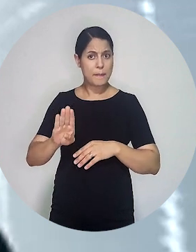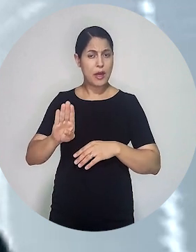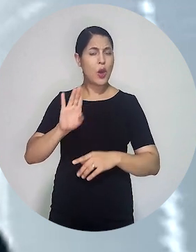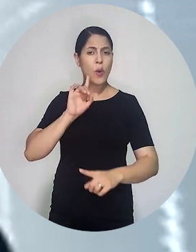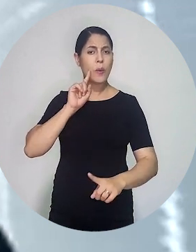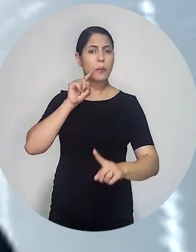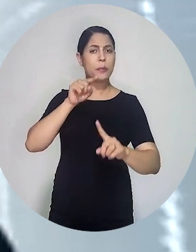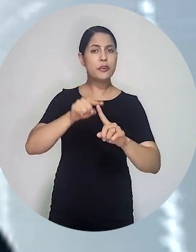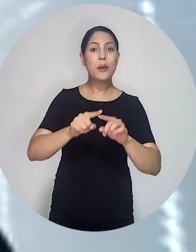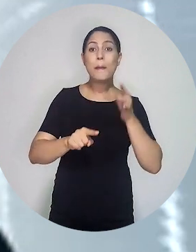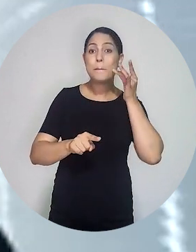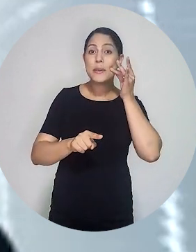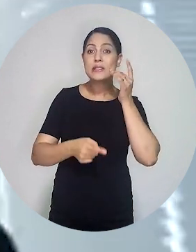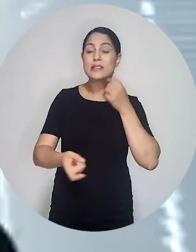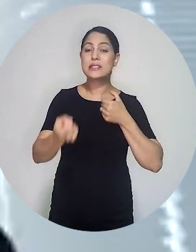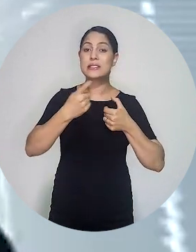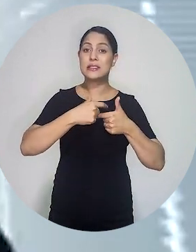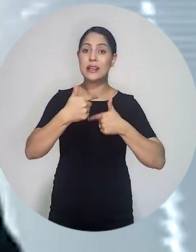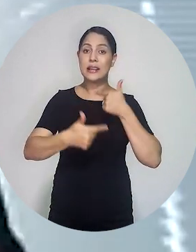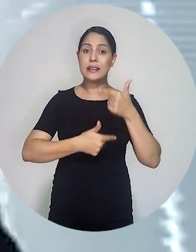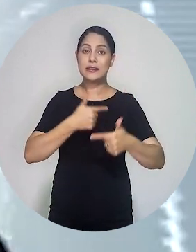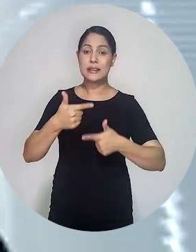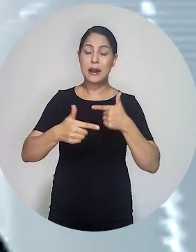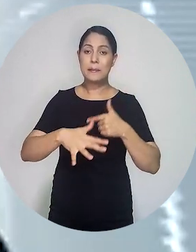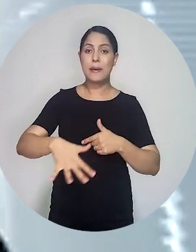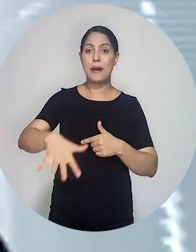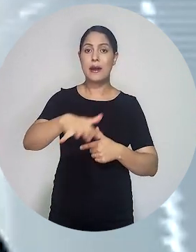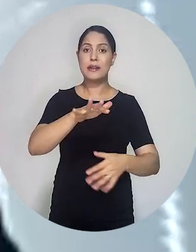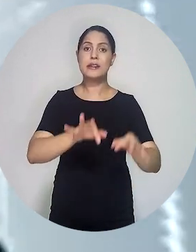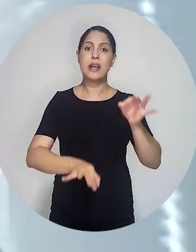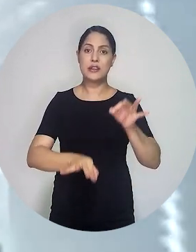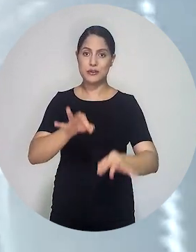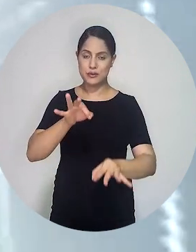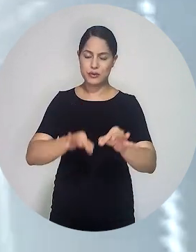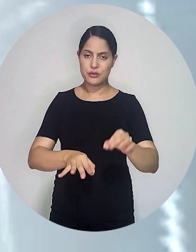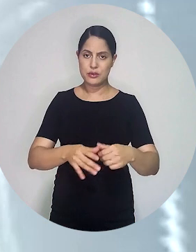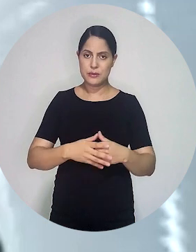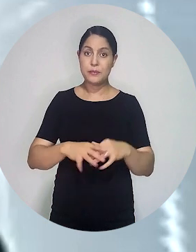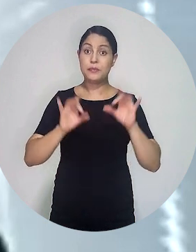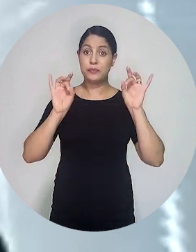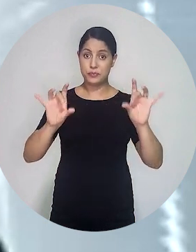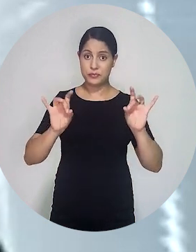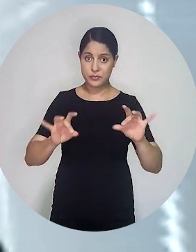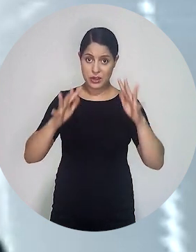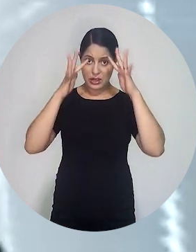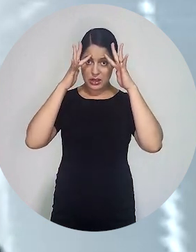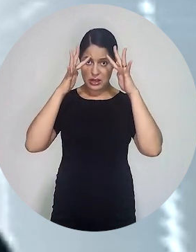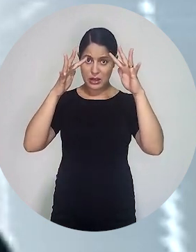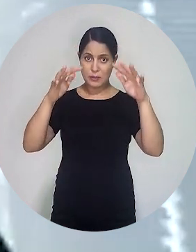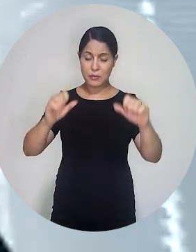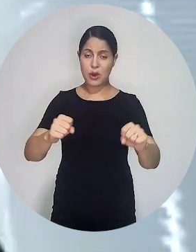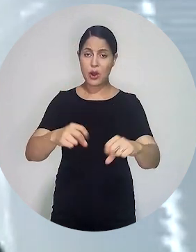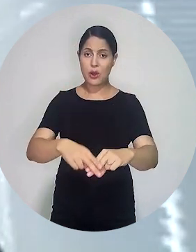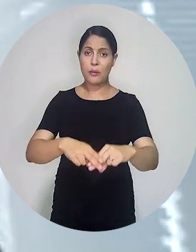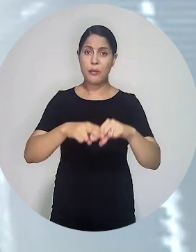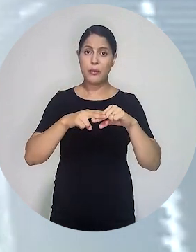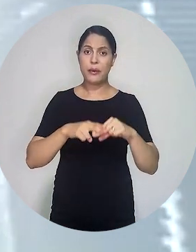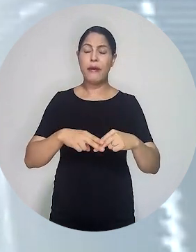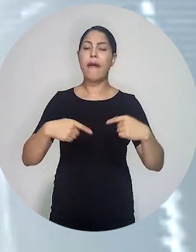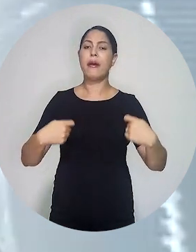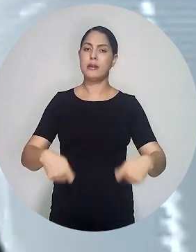movimento feito pela ordem para a retomada das atividades presenciais no sistema de justiça, em especial